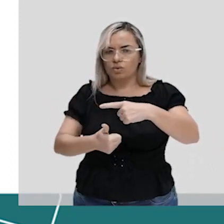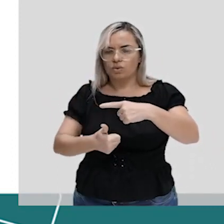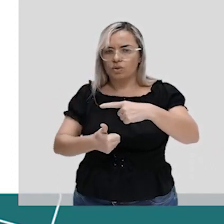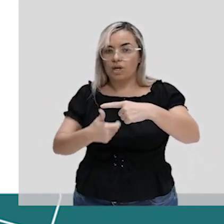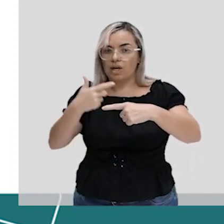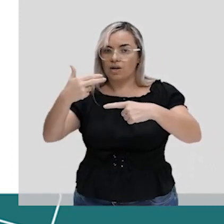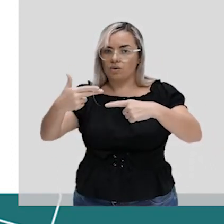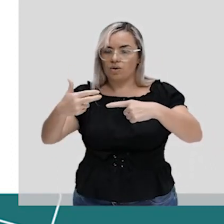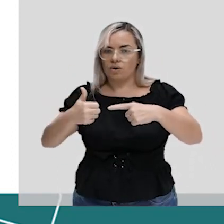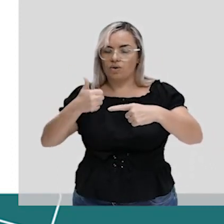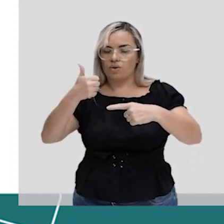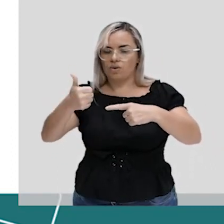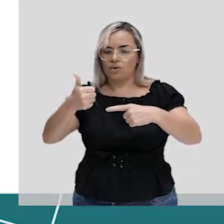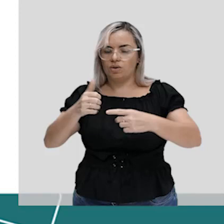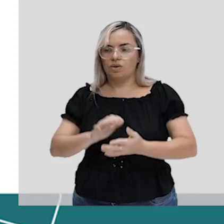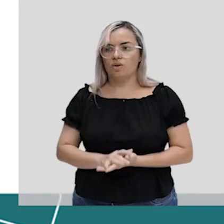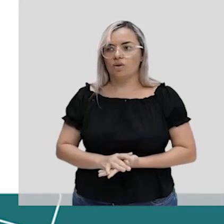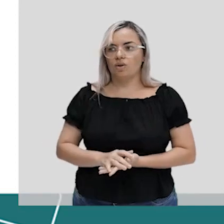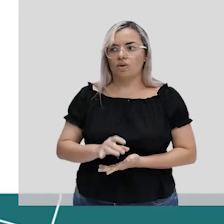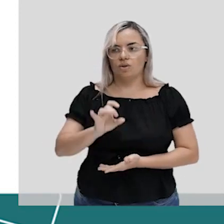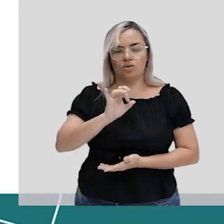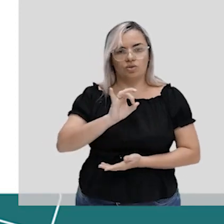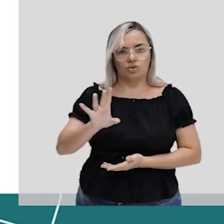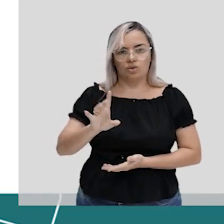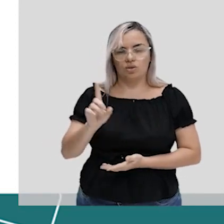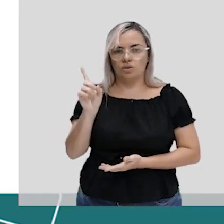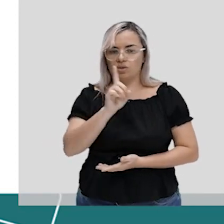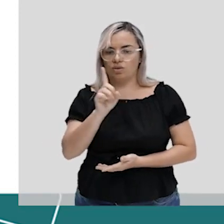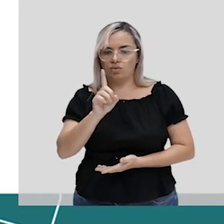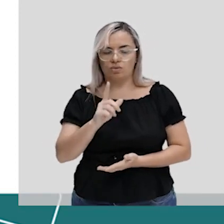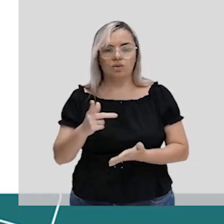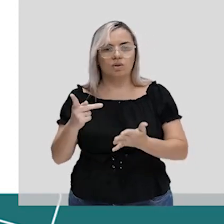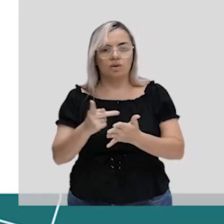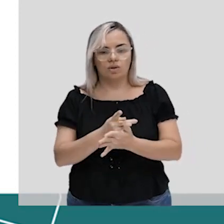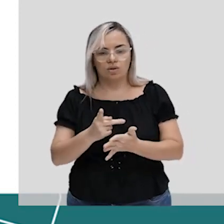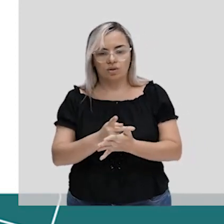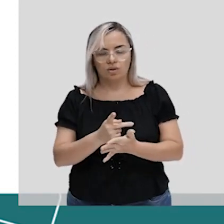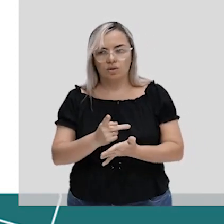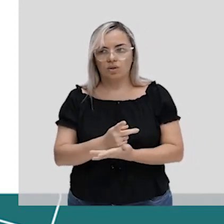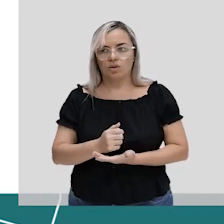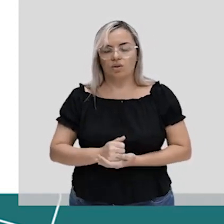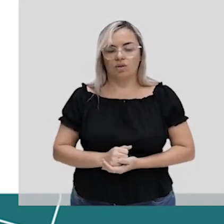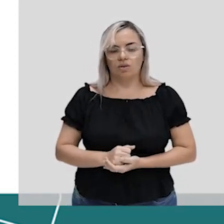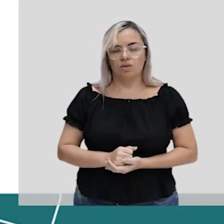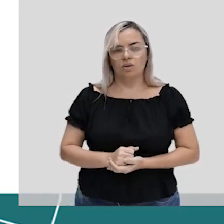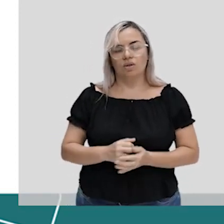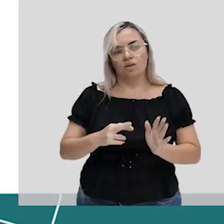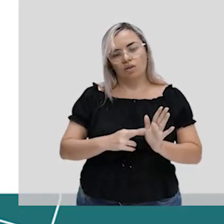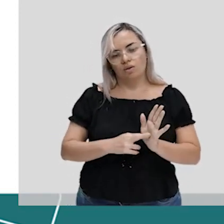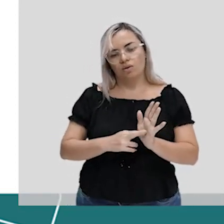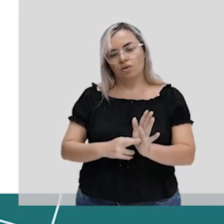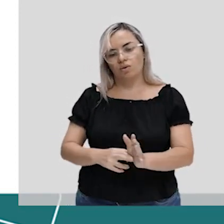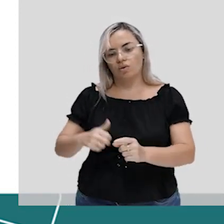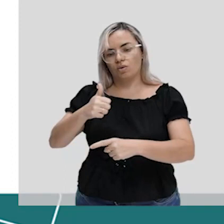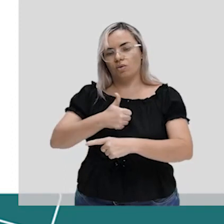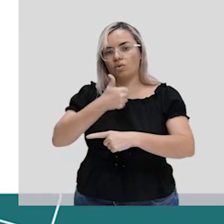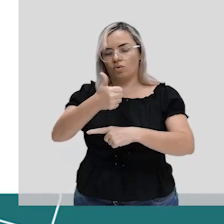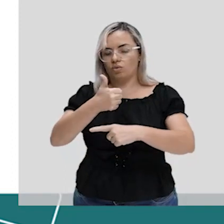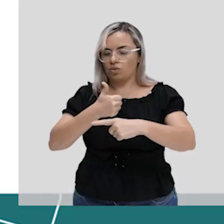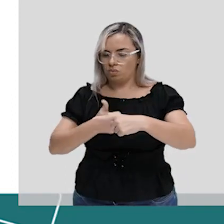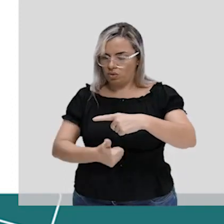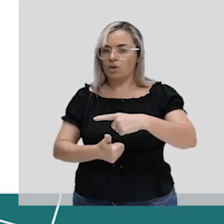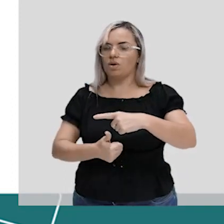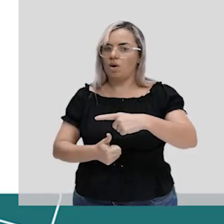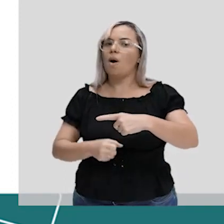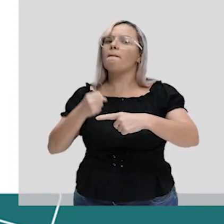nós estamos acostumados a ver só desse jeito. Mas não está errado, tá? Você colocar essa representação aqui, um sobre um, tá bom?